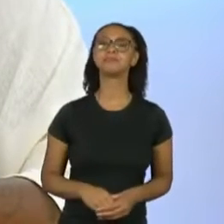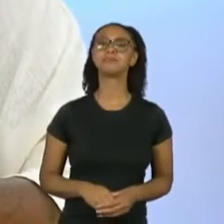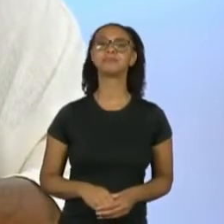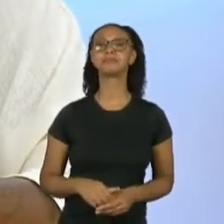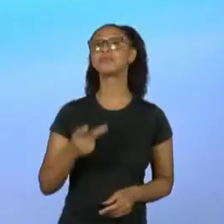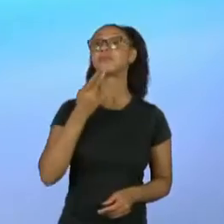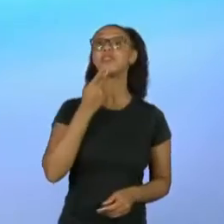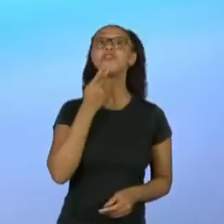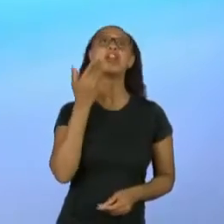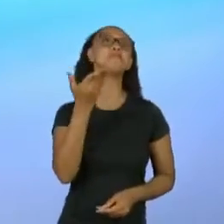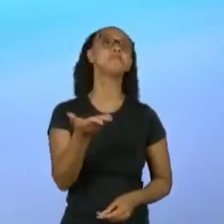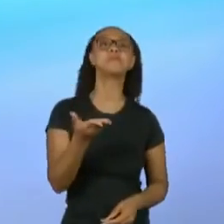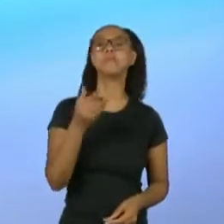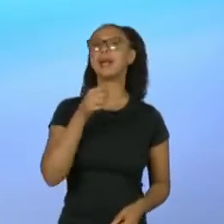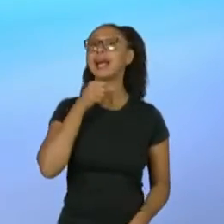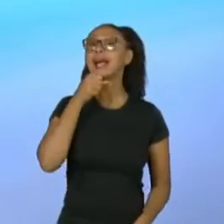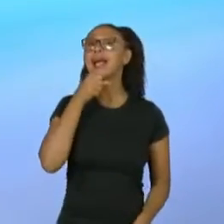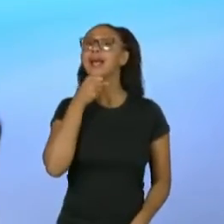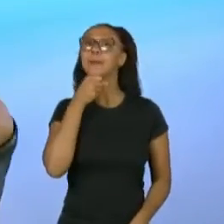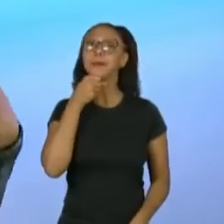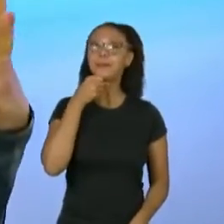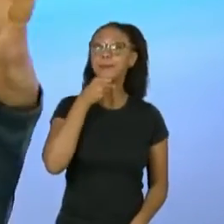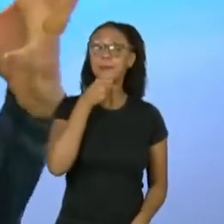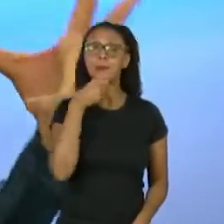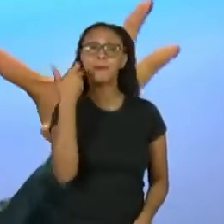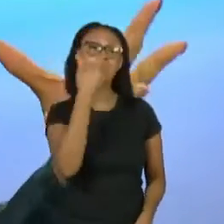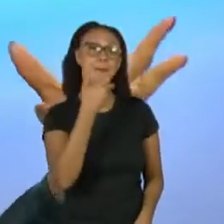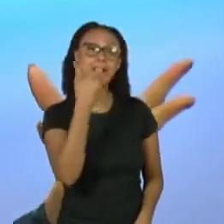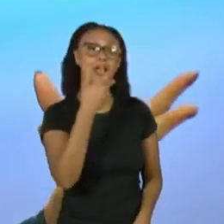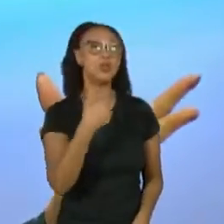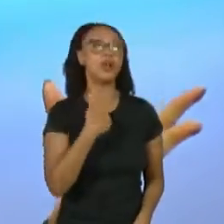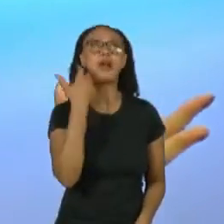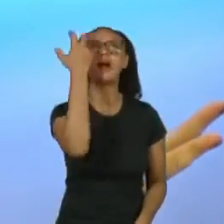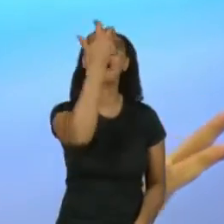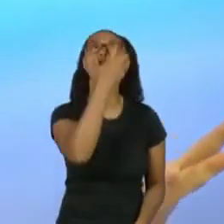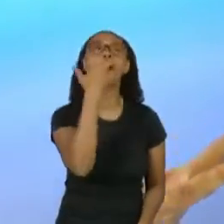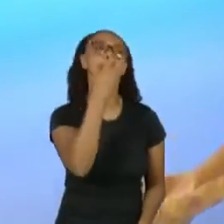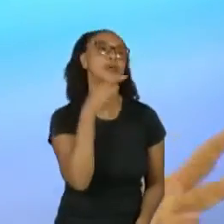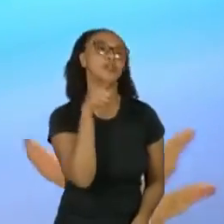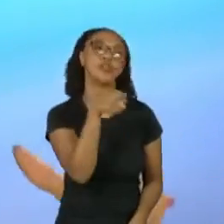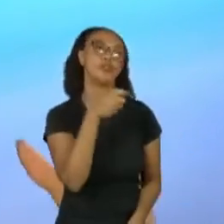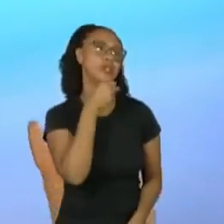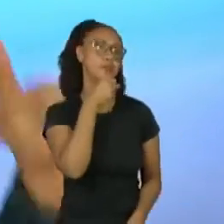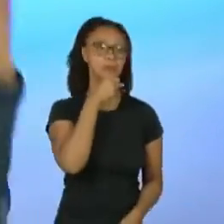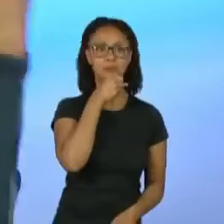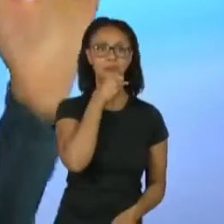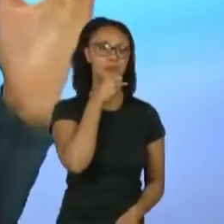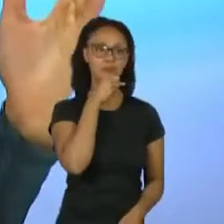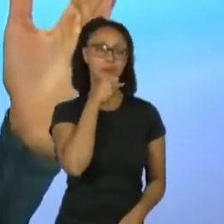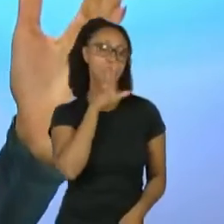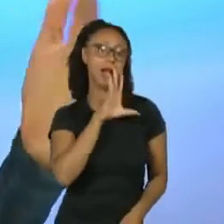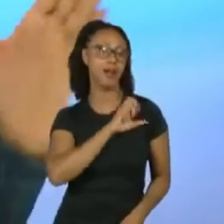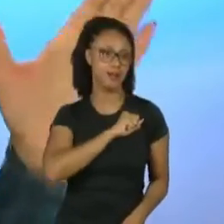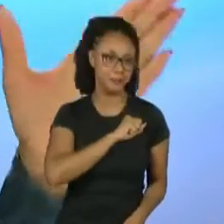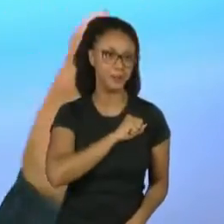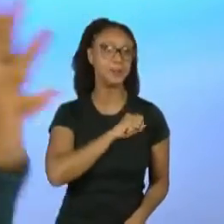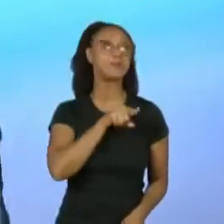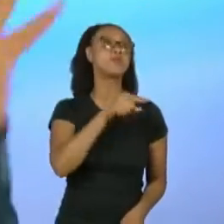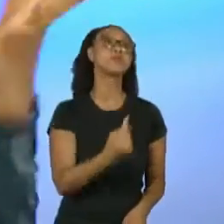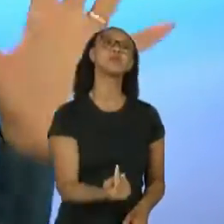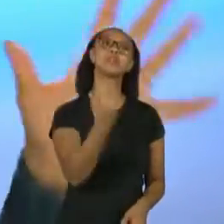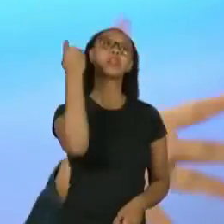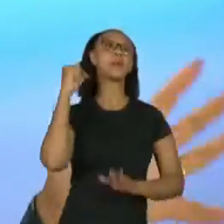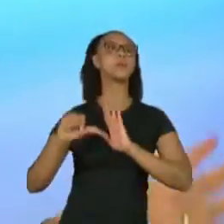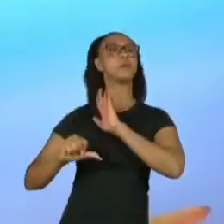da Zezé Cantora. Eu sou apaixonada pela Zezé Cantora também. Aí vou começar lá no seu primeiro